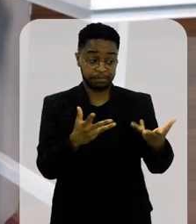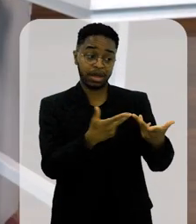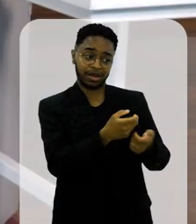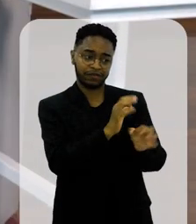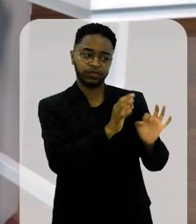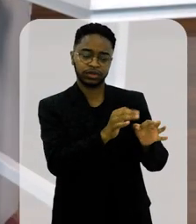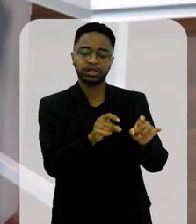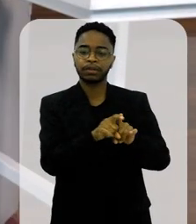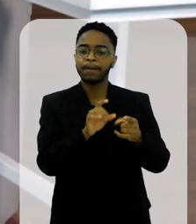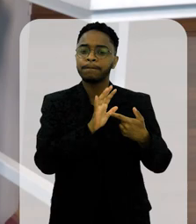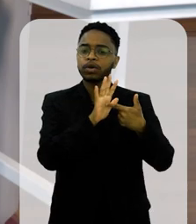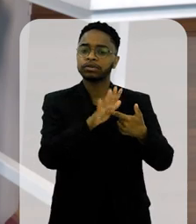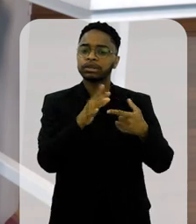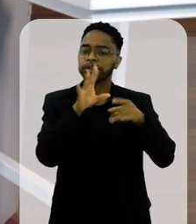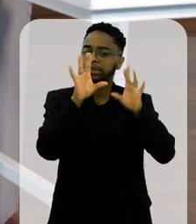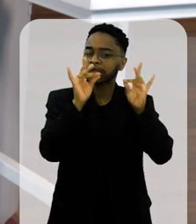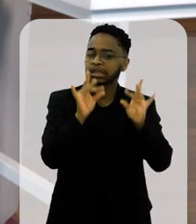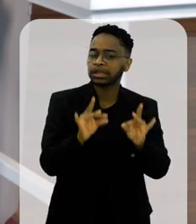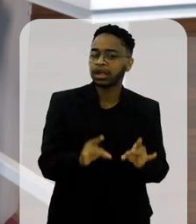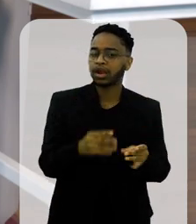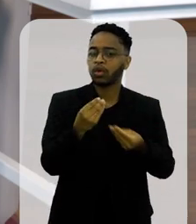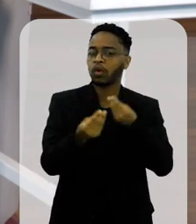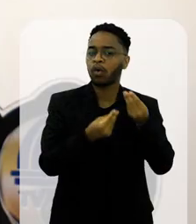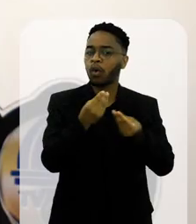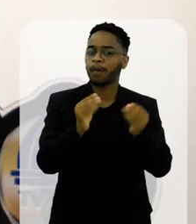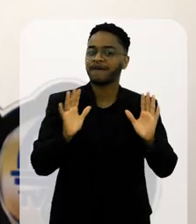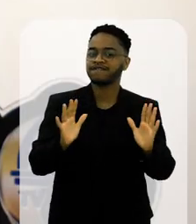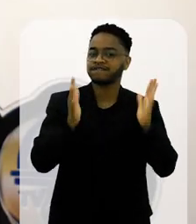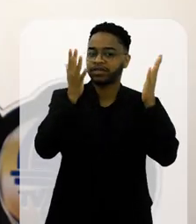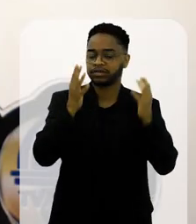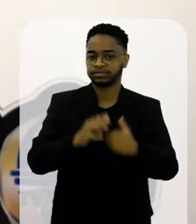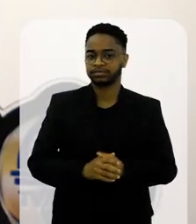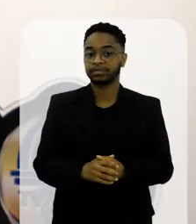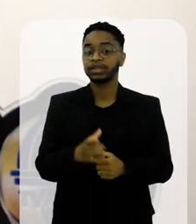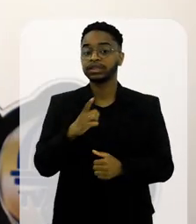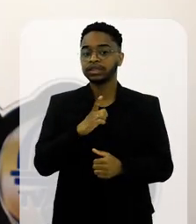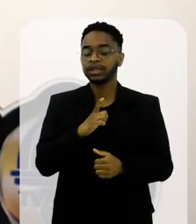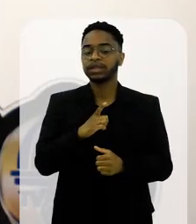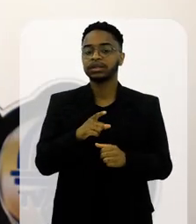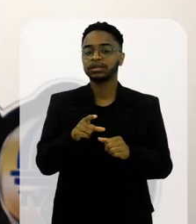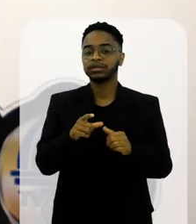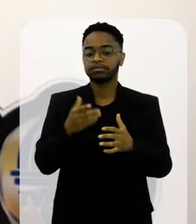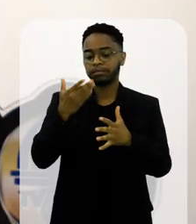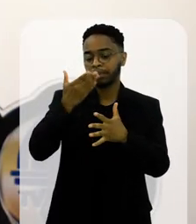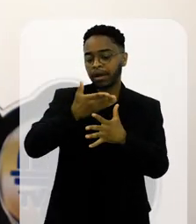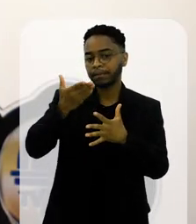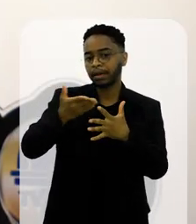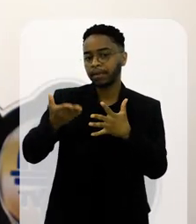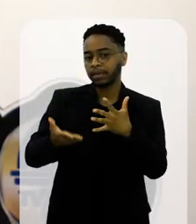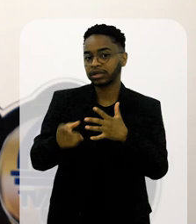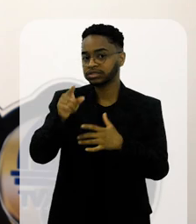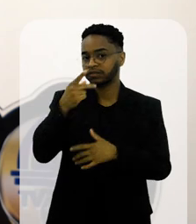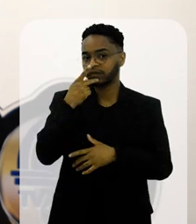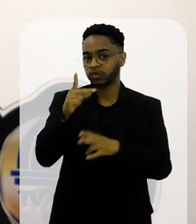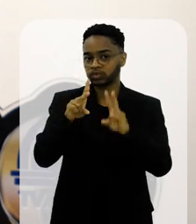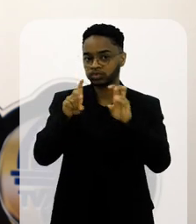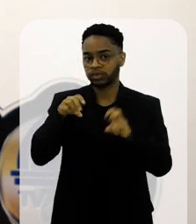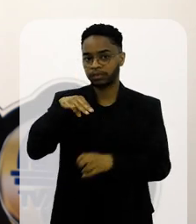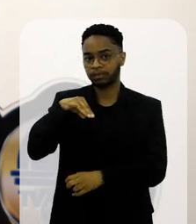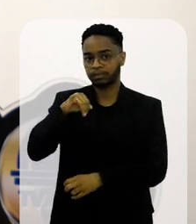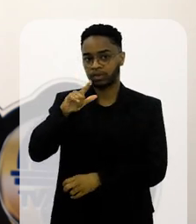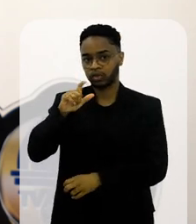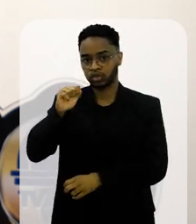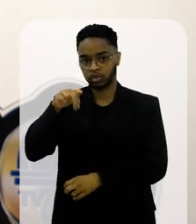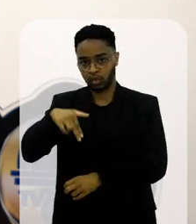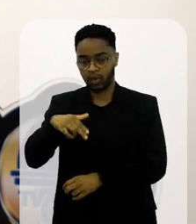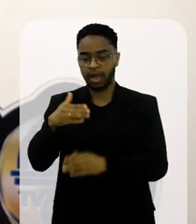entendimento da festa, né? Em detalhes, tem isso, tem isso. Existe uma divisão ali muito específica, né? Você falou que o Milton passou